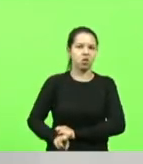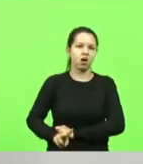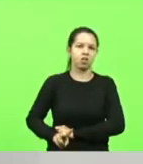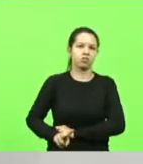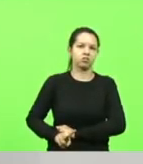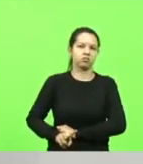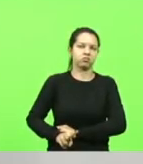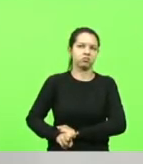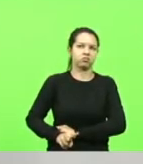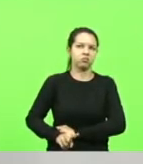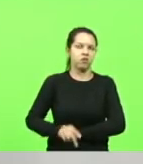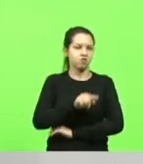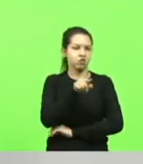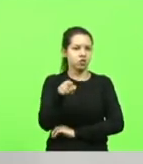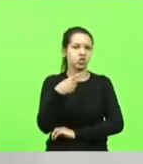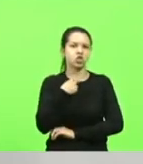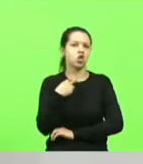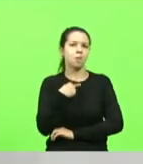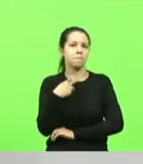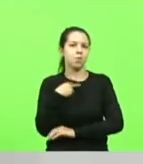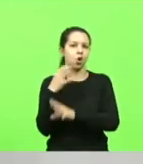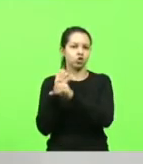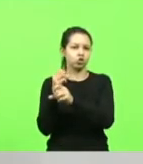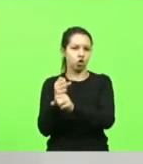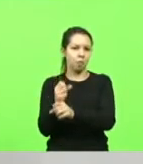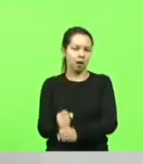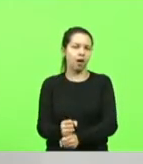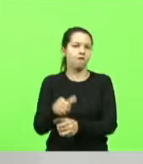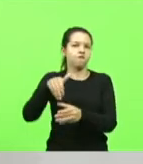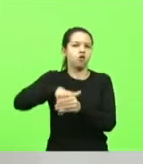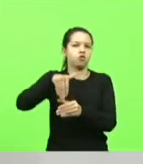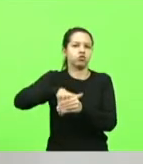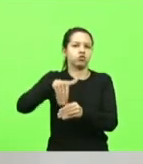Que não pode, você não pode fazer a conferência de um voto.